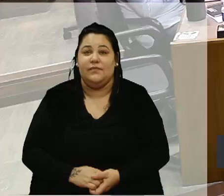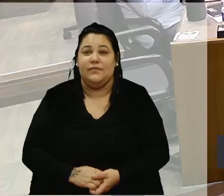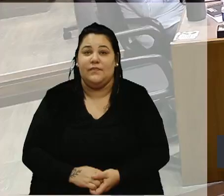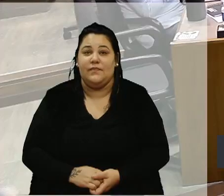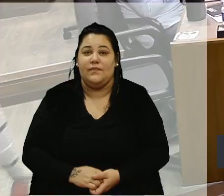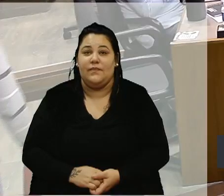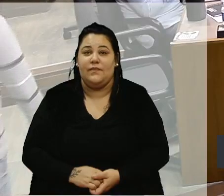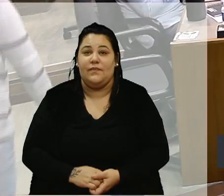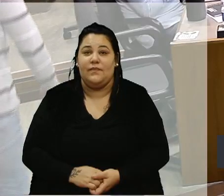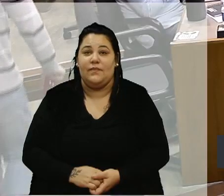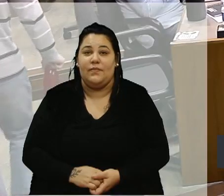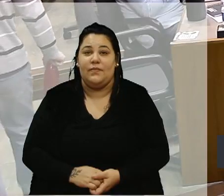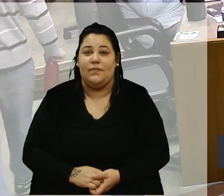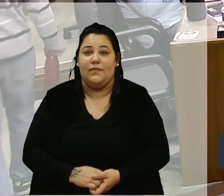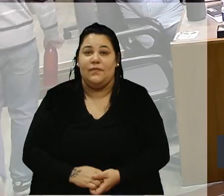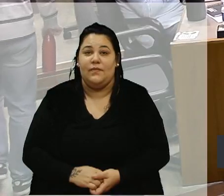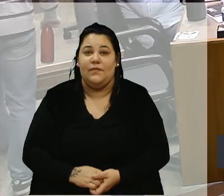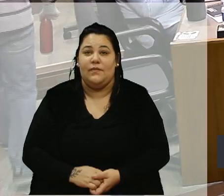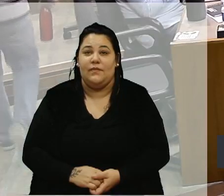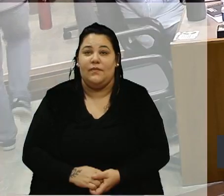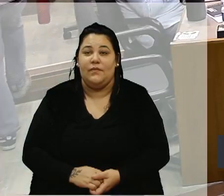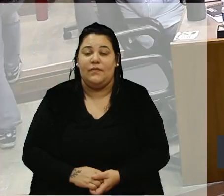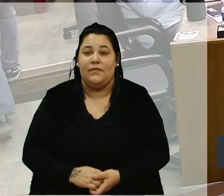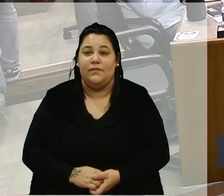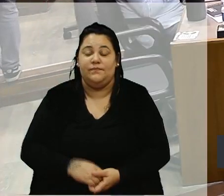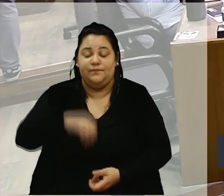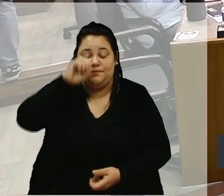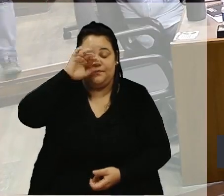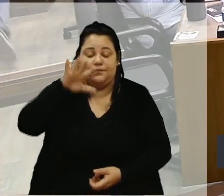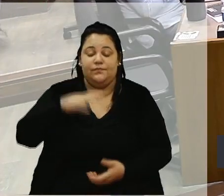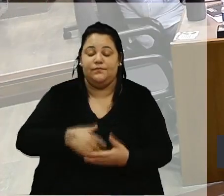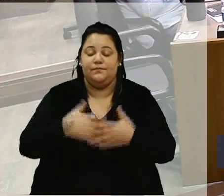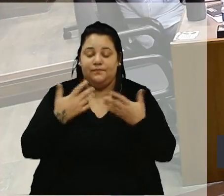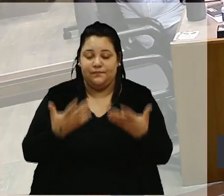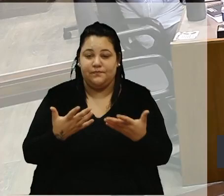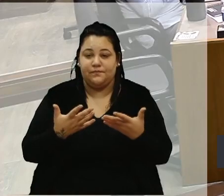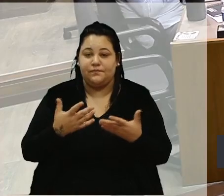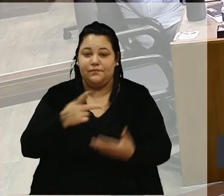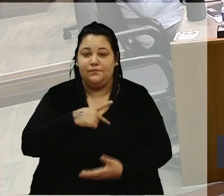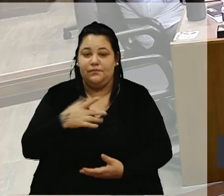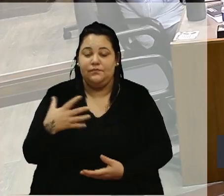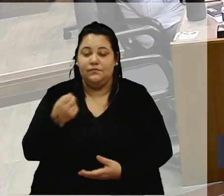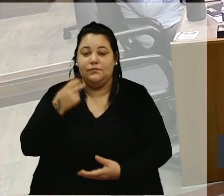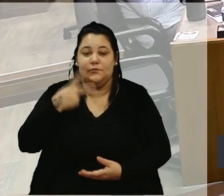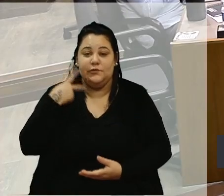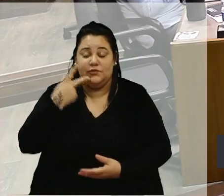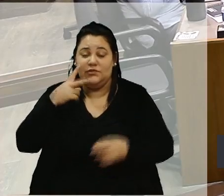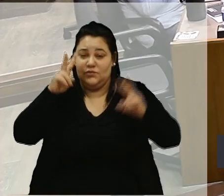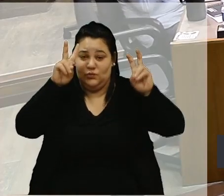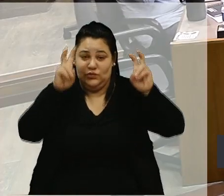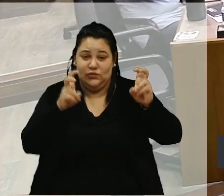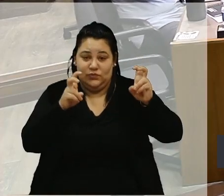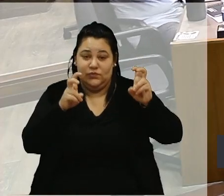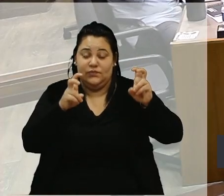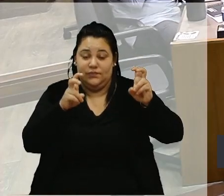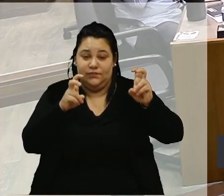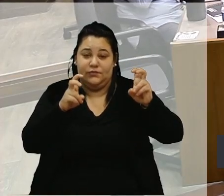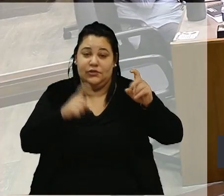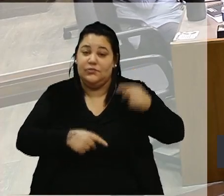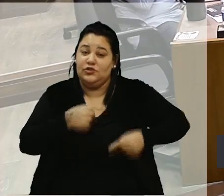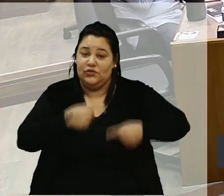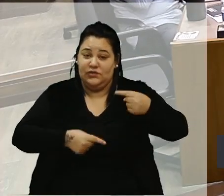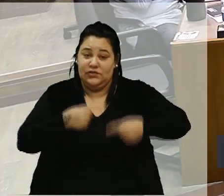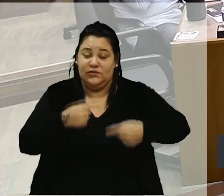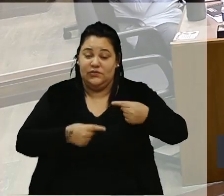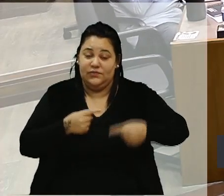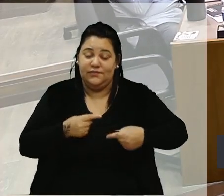Vereador escrito, vereador Fiúza. Pois não, senhor presidente, senhoras e senhores vereadores, é um tema que é a discussão do